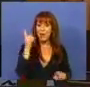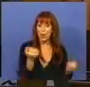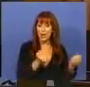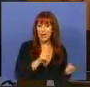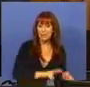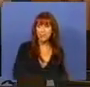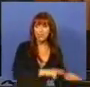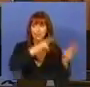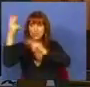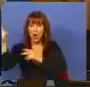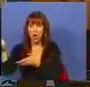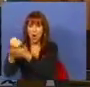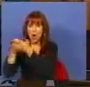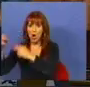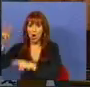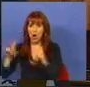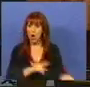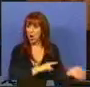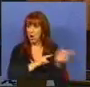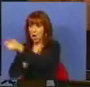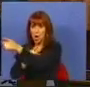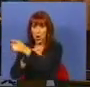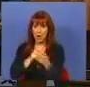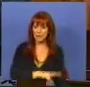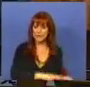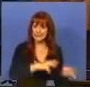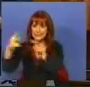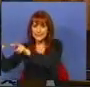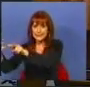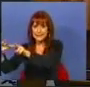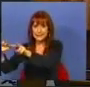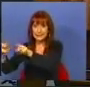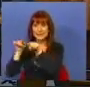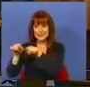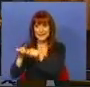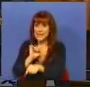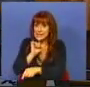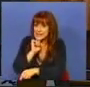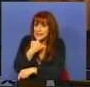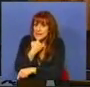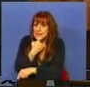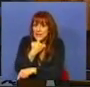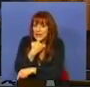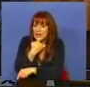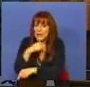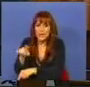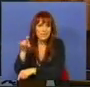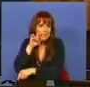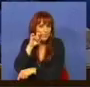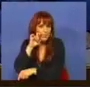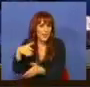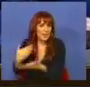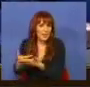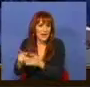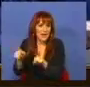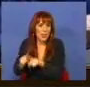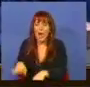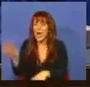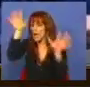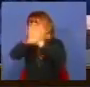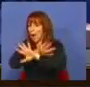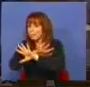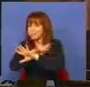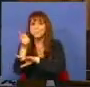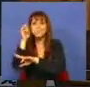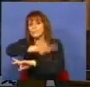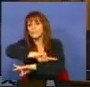para uma praça financeira, essa transferência é secreta e protegida pelo anonimato.